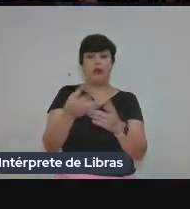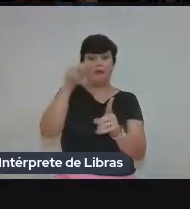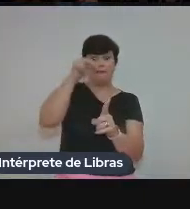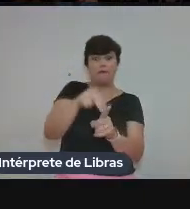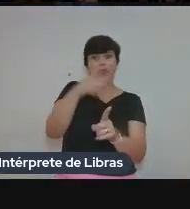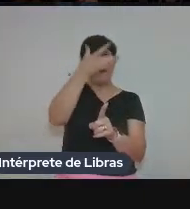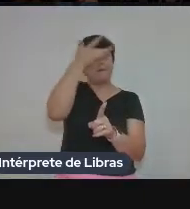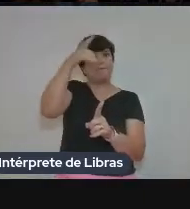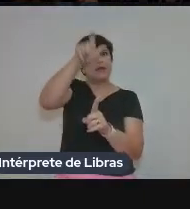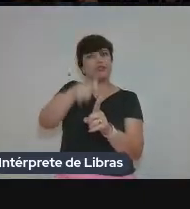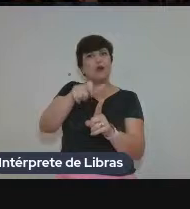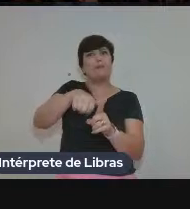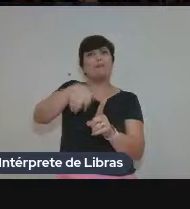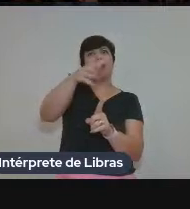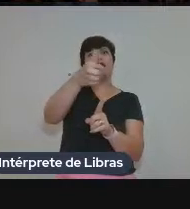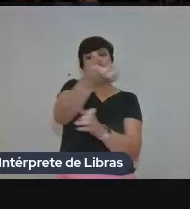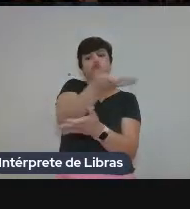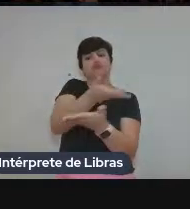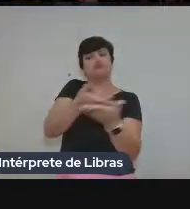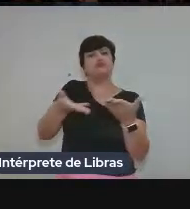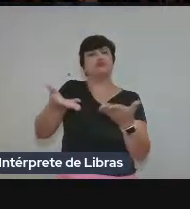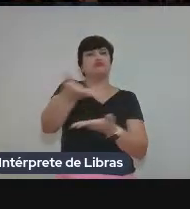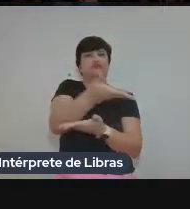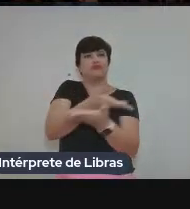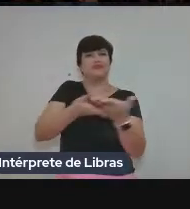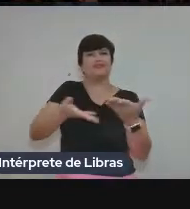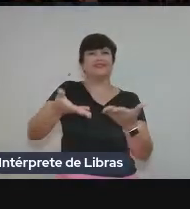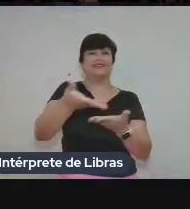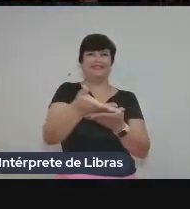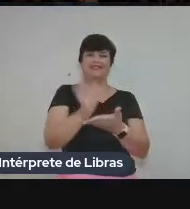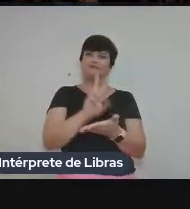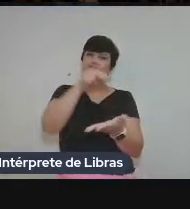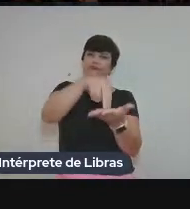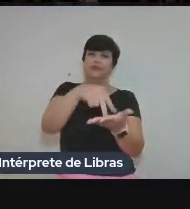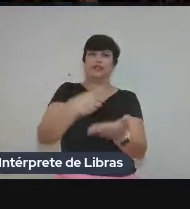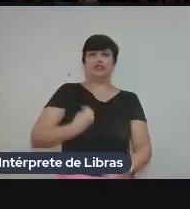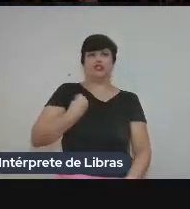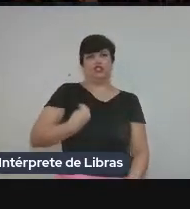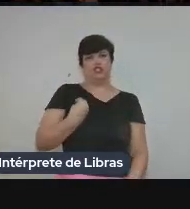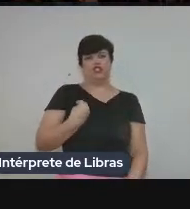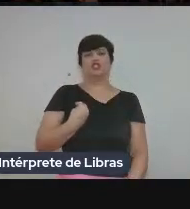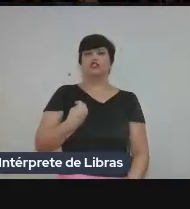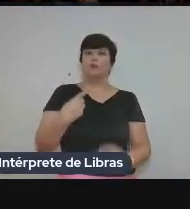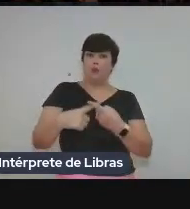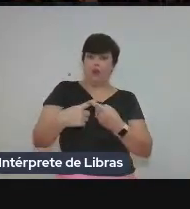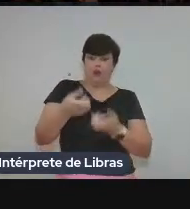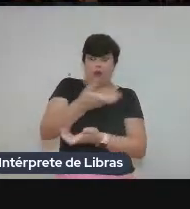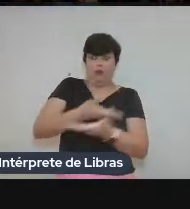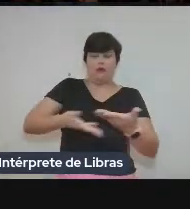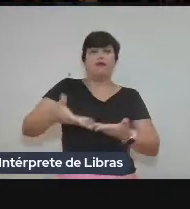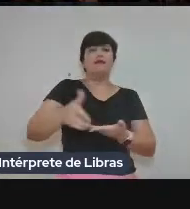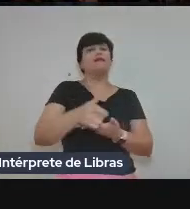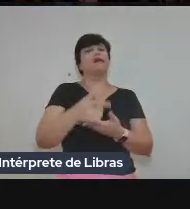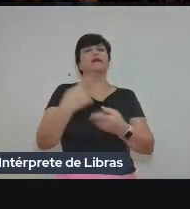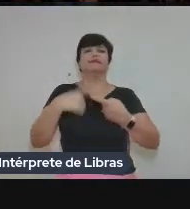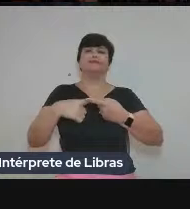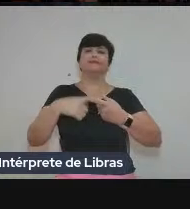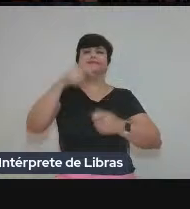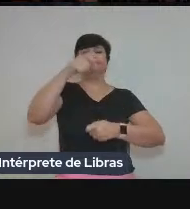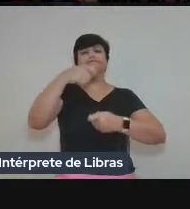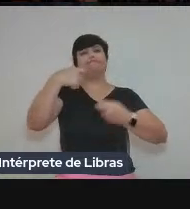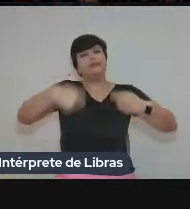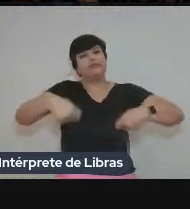proporcionando uma visão mais biológica das interações, e já que as interações dependem